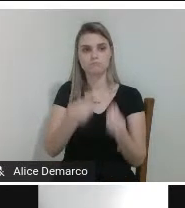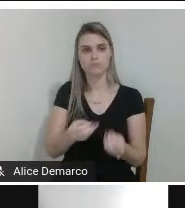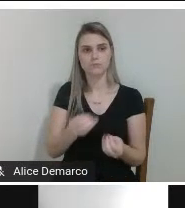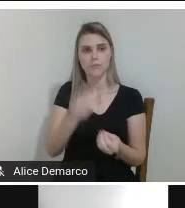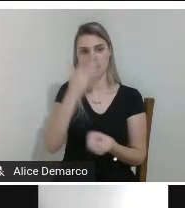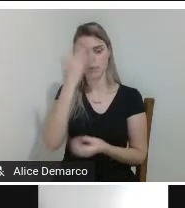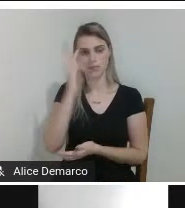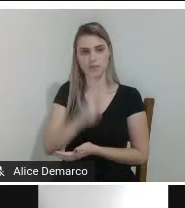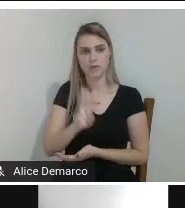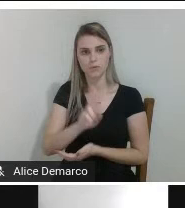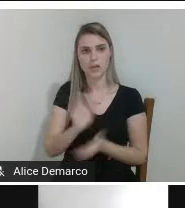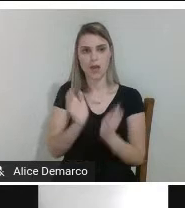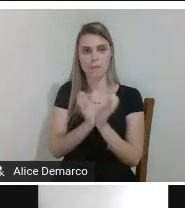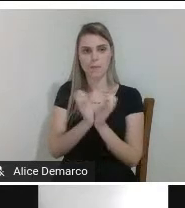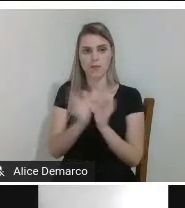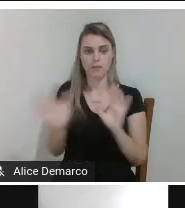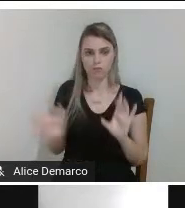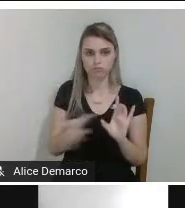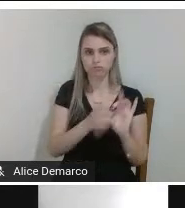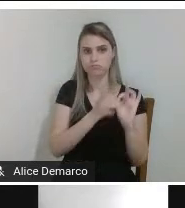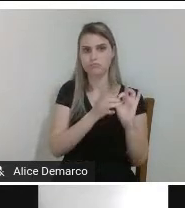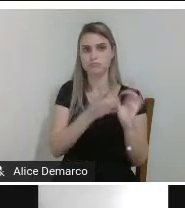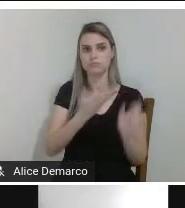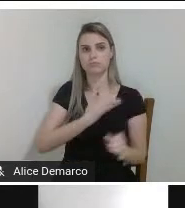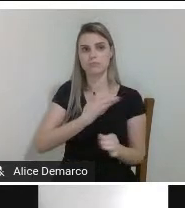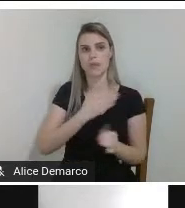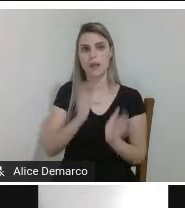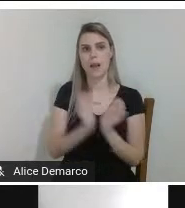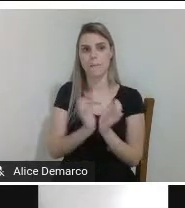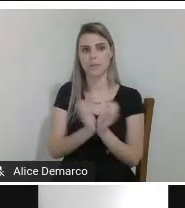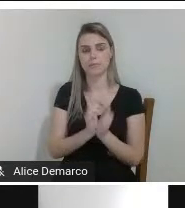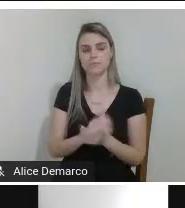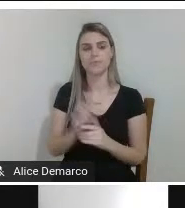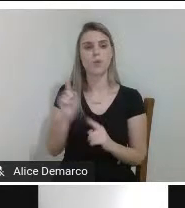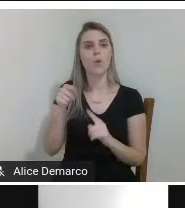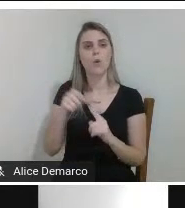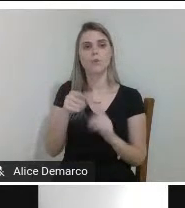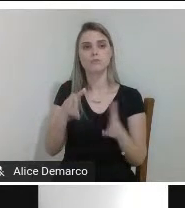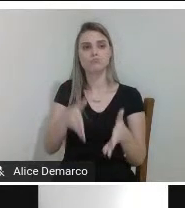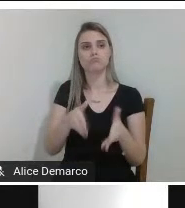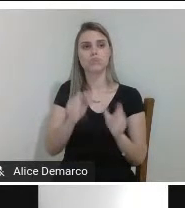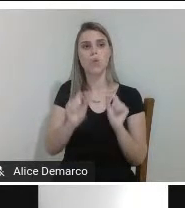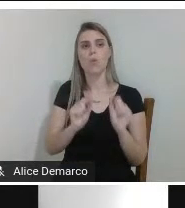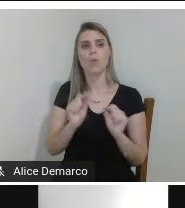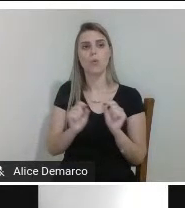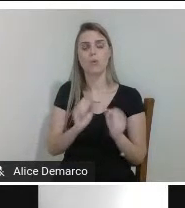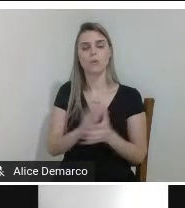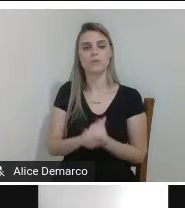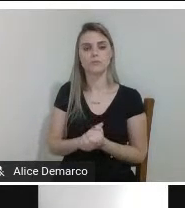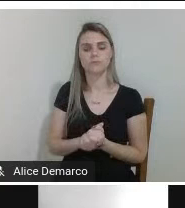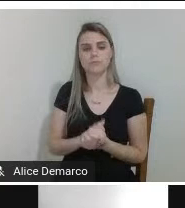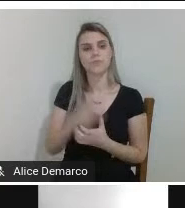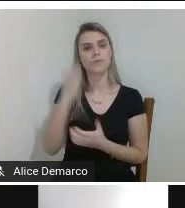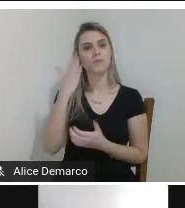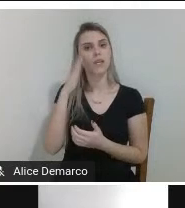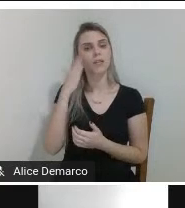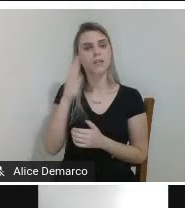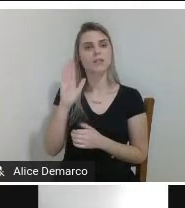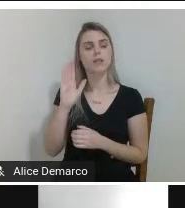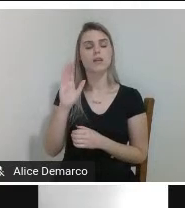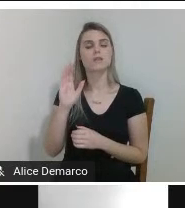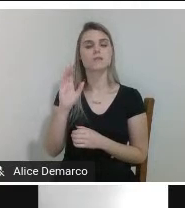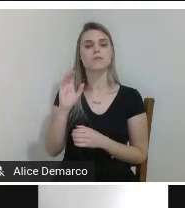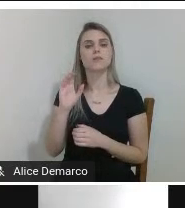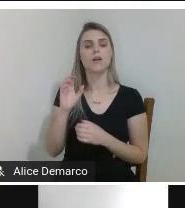foi feita uma parceria com a APAI dentro dos objetivos específicos está compreender o conceito da tecnologia